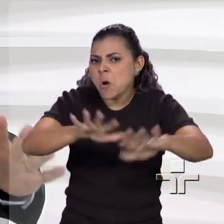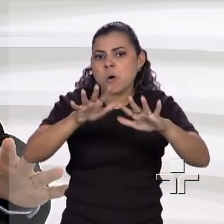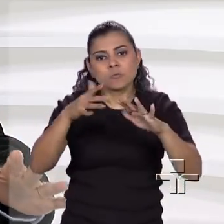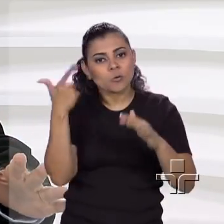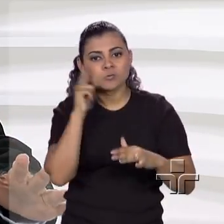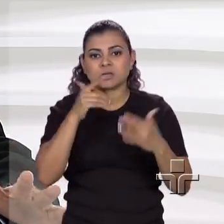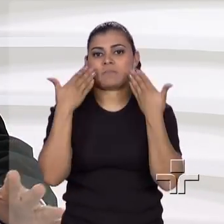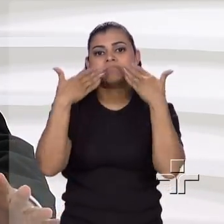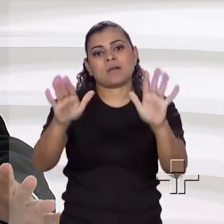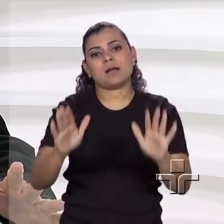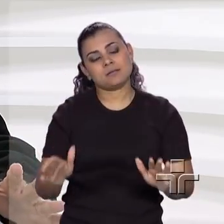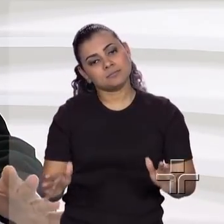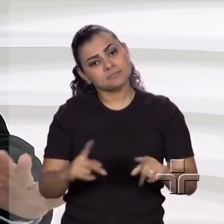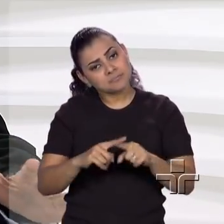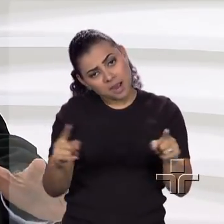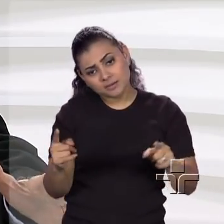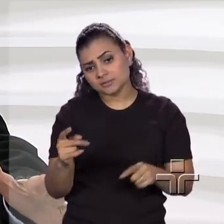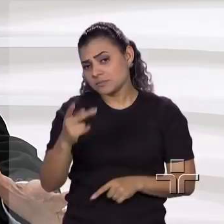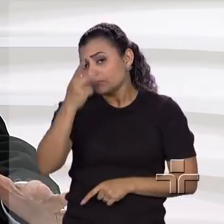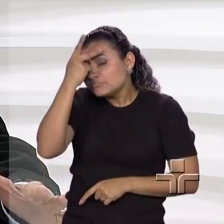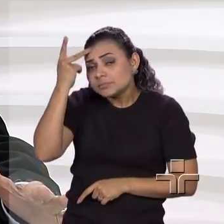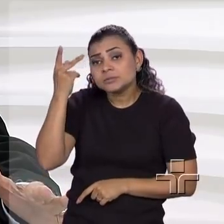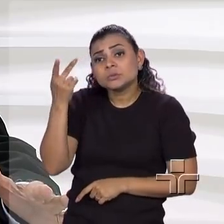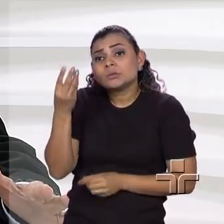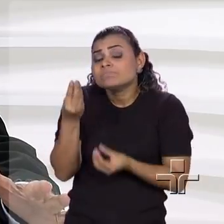E tem que ser obsessivo.